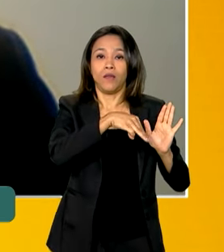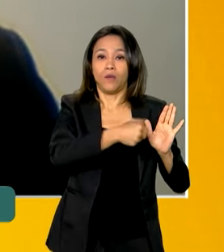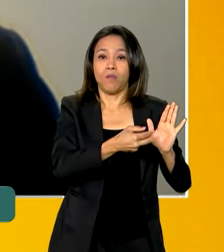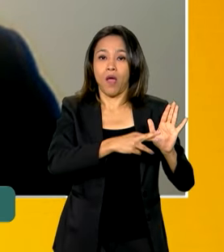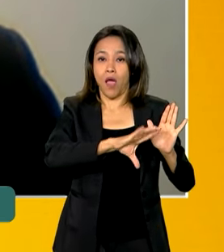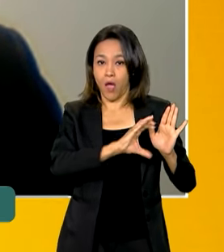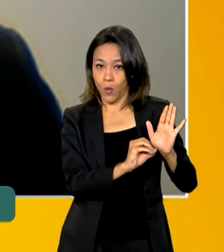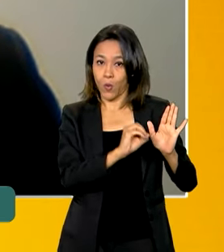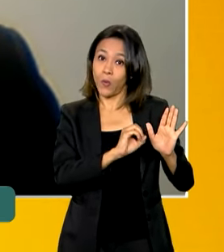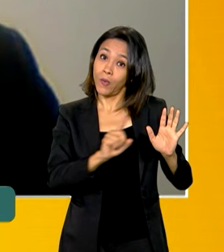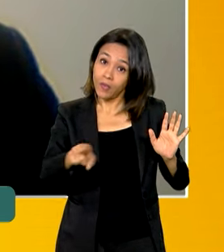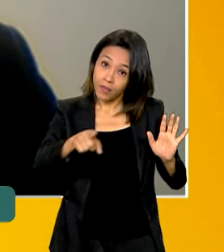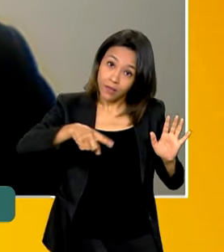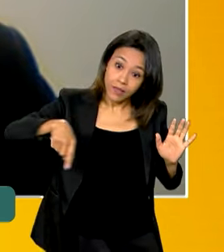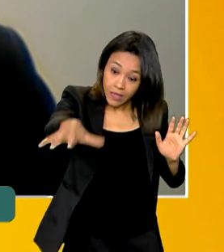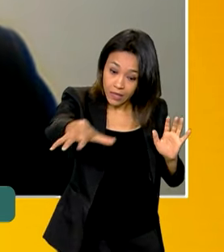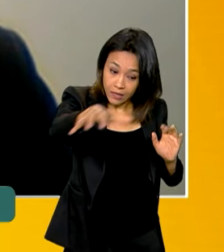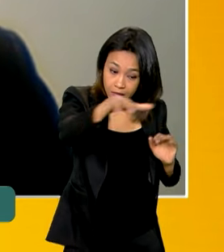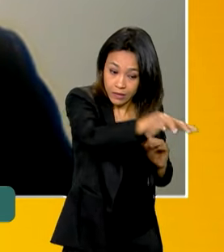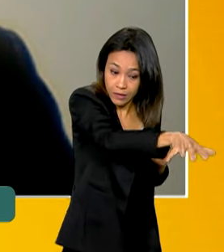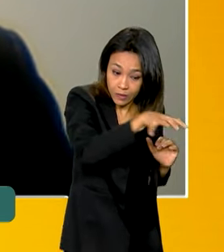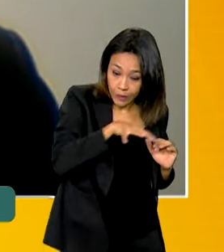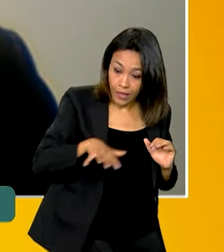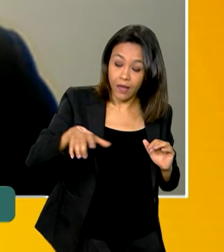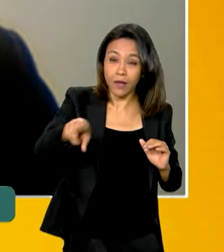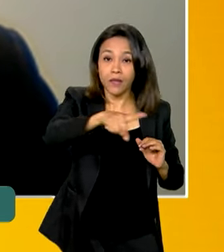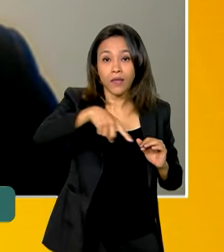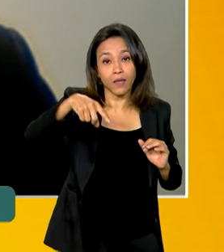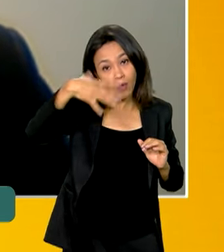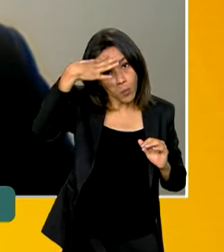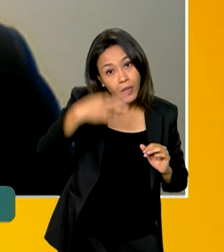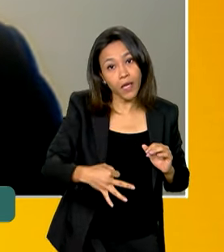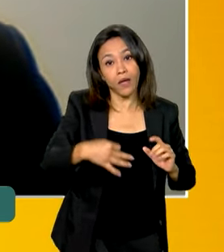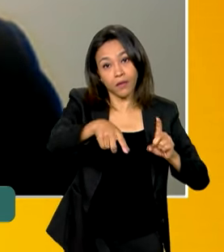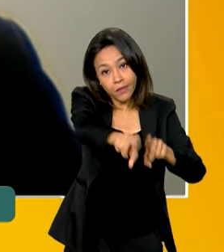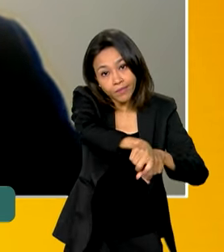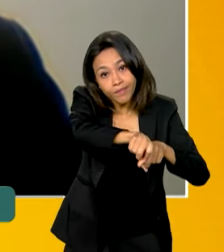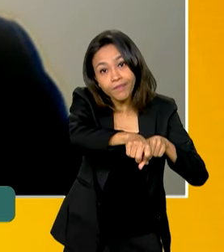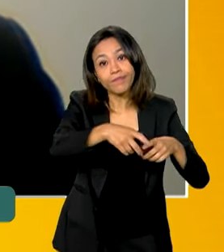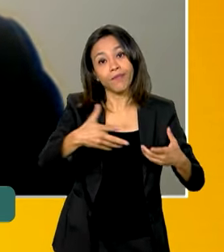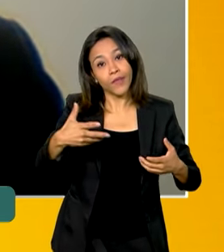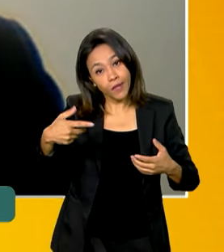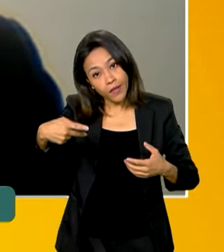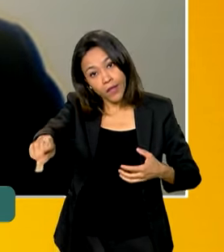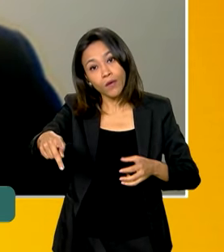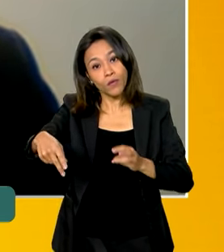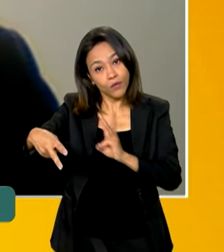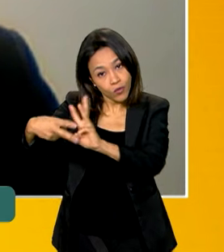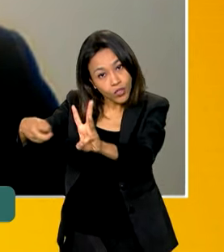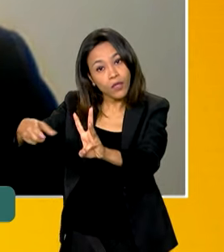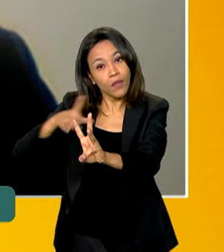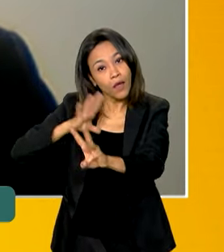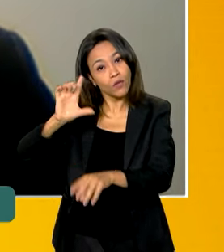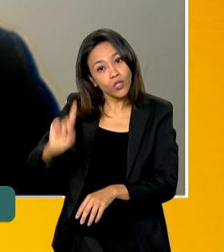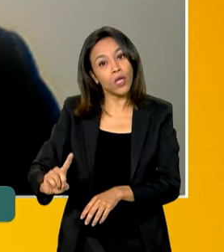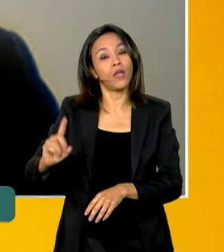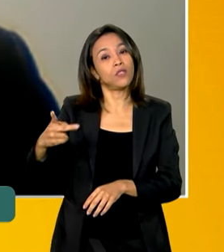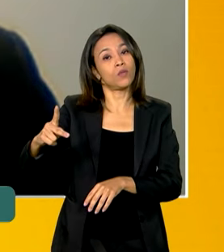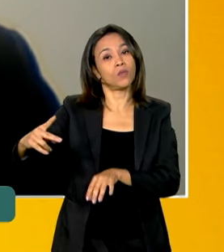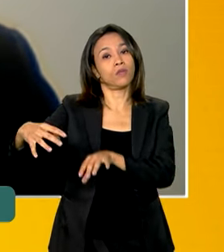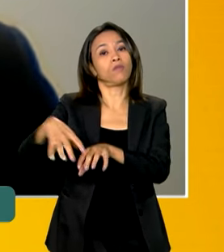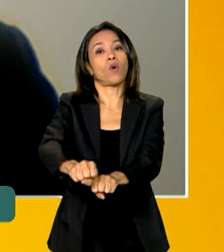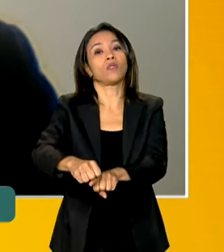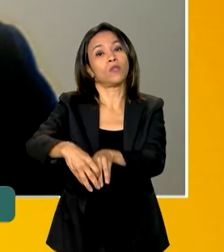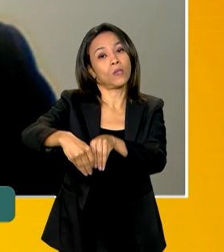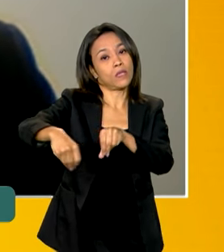comunidades indígenas nessas regiões, porque os pretorários entendem que os indígenas têm o direito a retomar seus territórios,